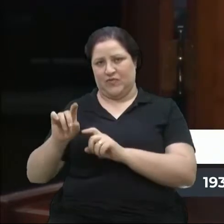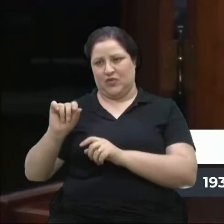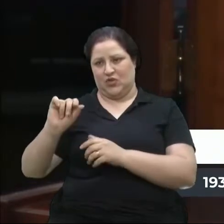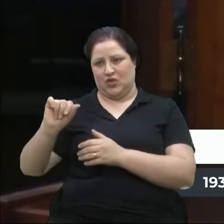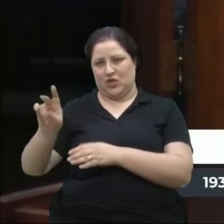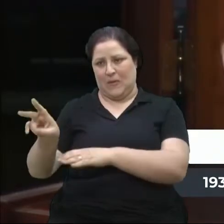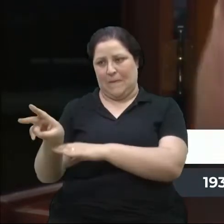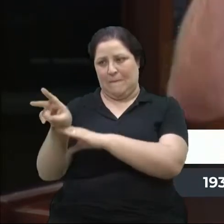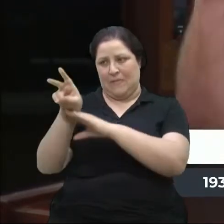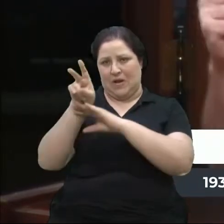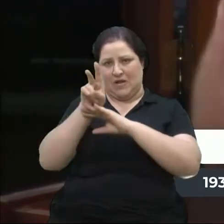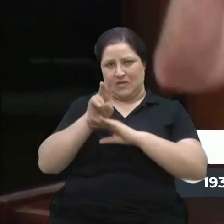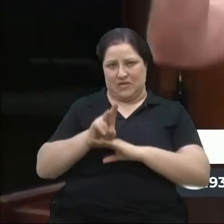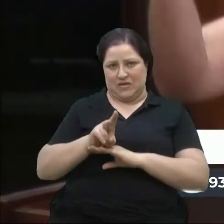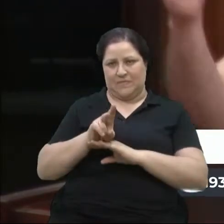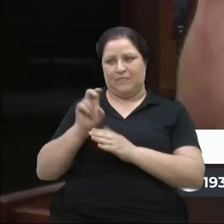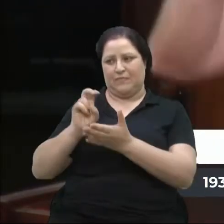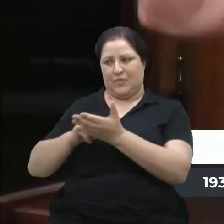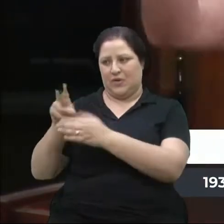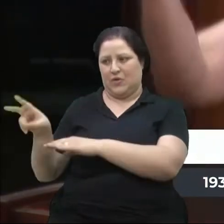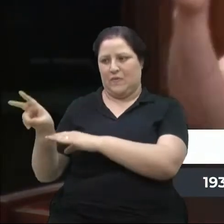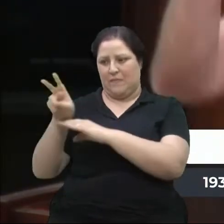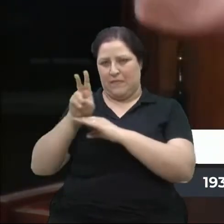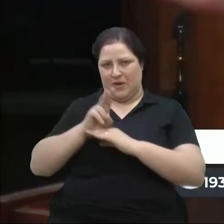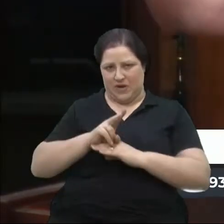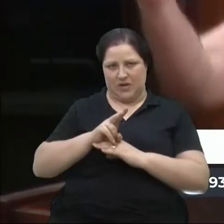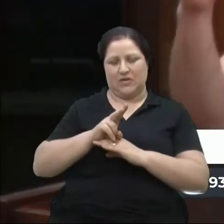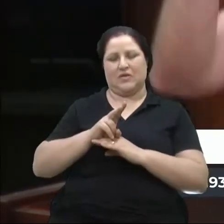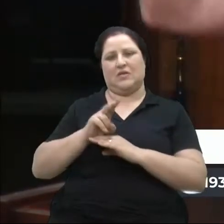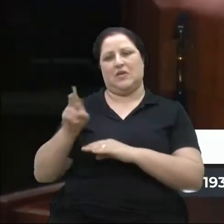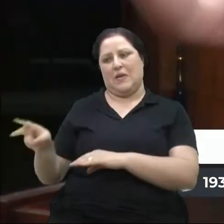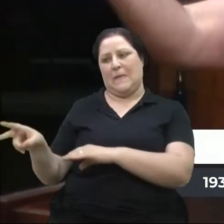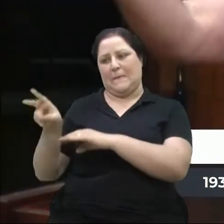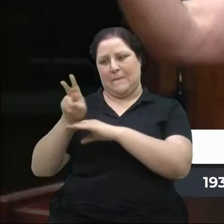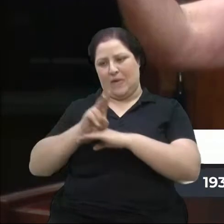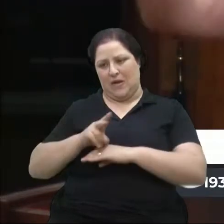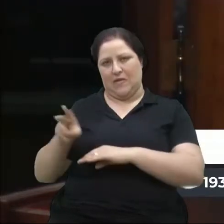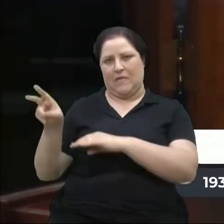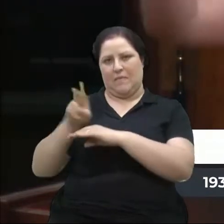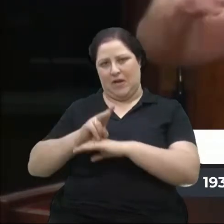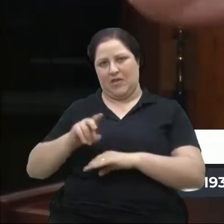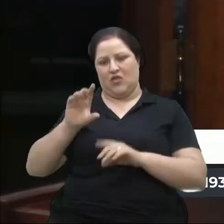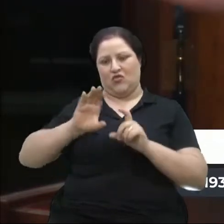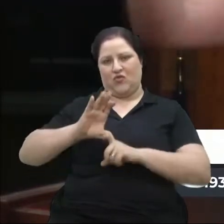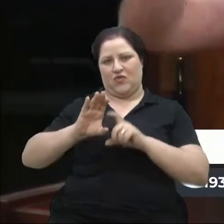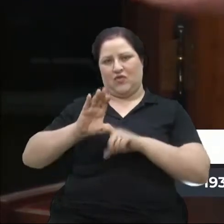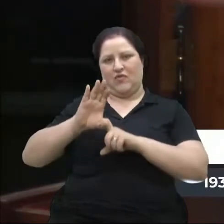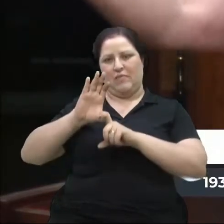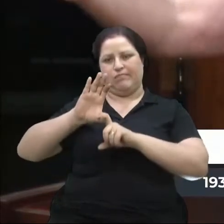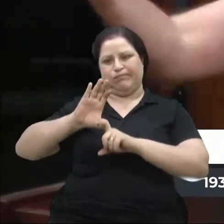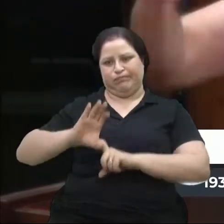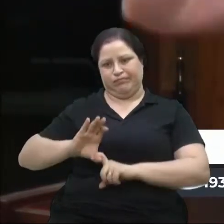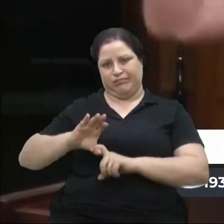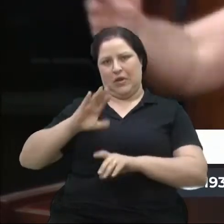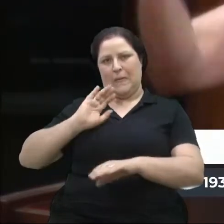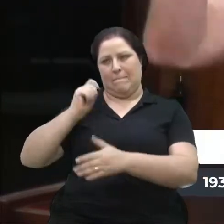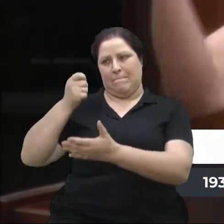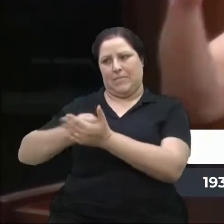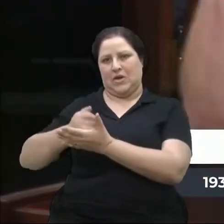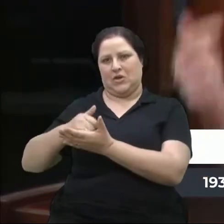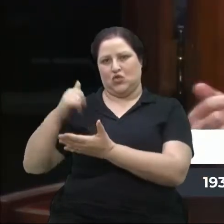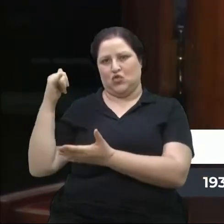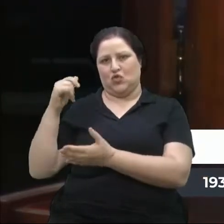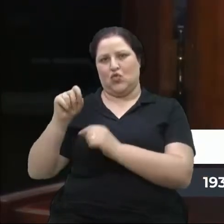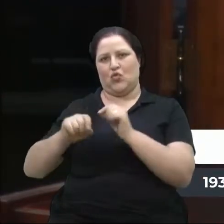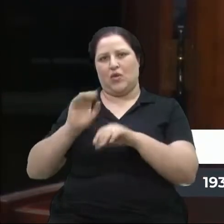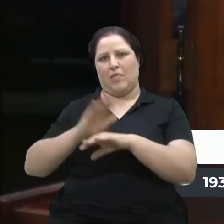emprestado, tu automaticamente, conforme tu vai se endividando mais, tu vai tendo que pagar mais juros. E sabe quem